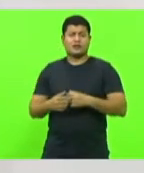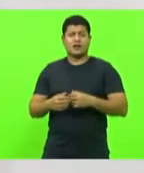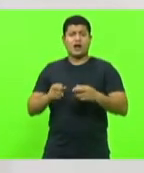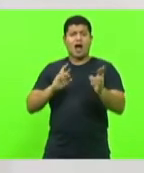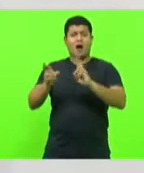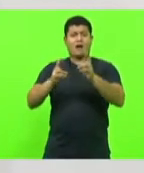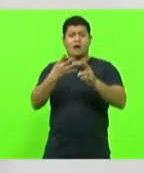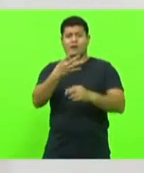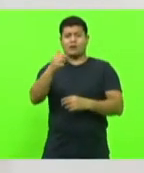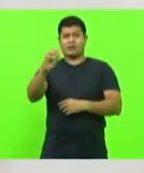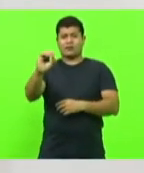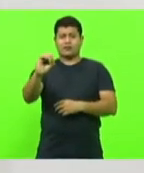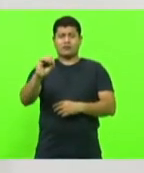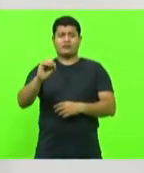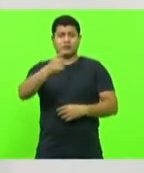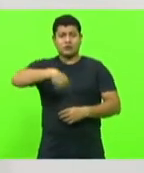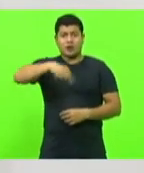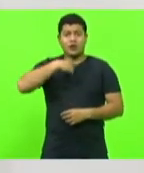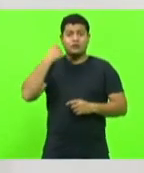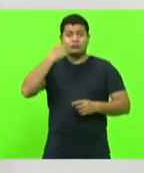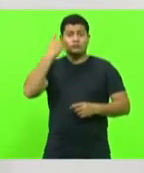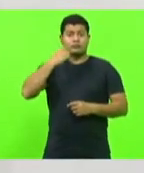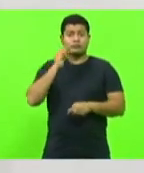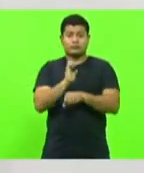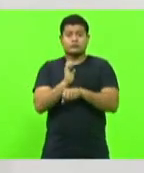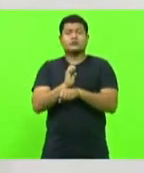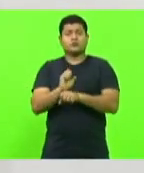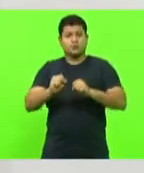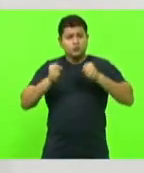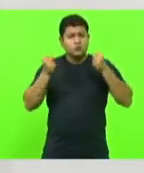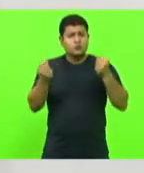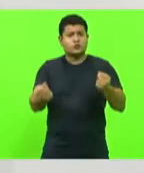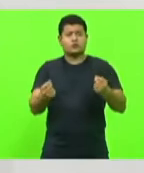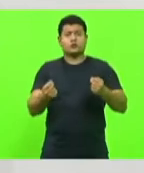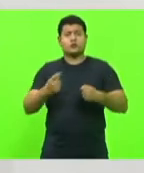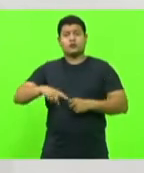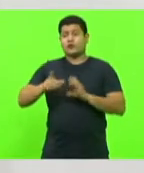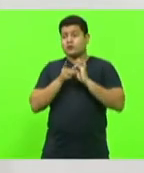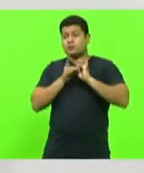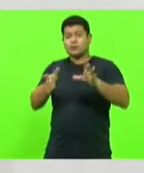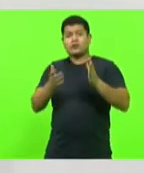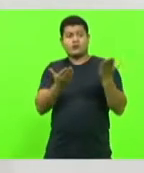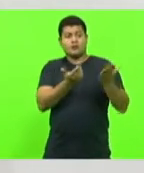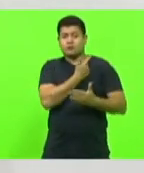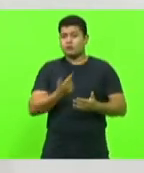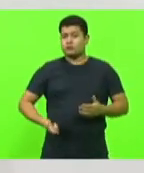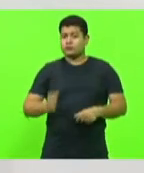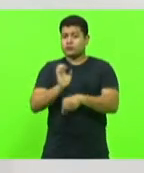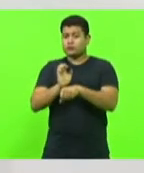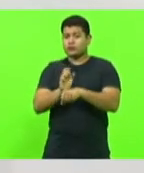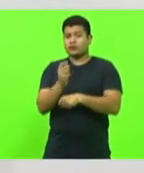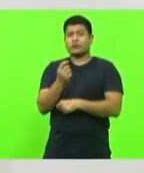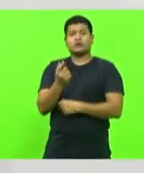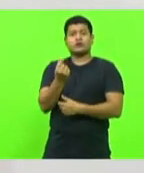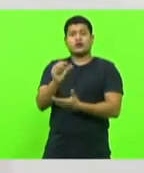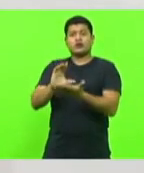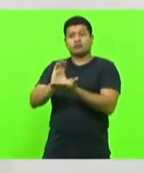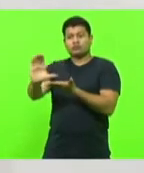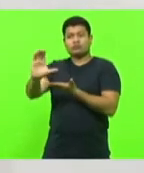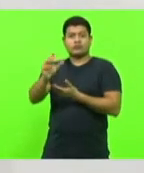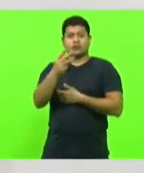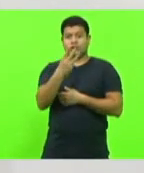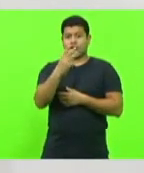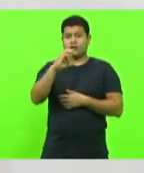deputados estaduais, estamos fazendo a nossa parte. Autorizamos o governo do Estado a colocar 300 milhões